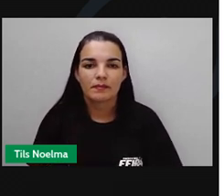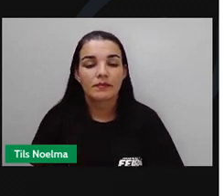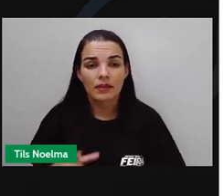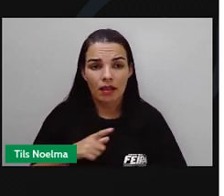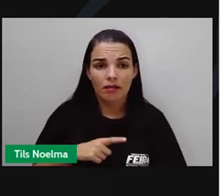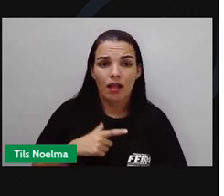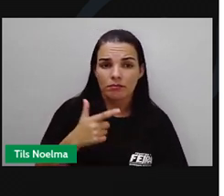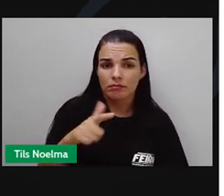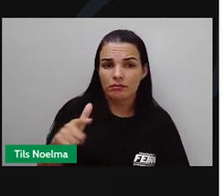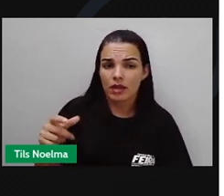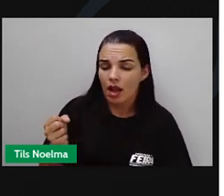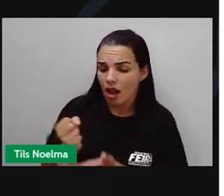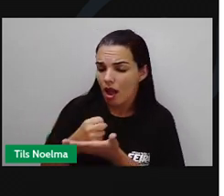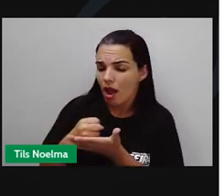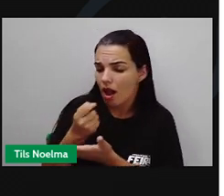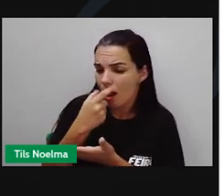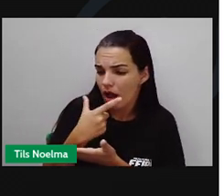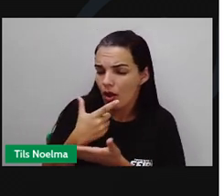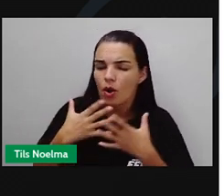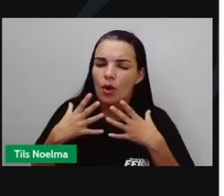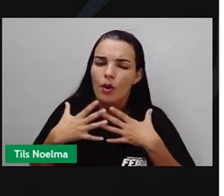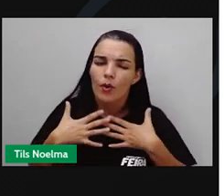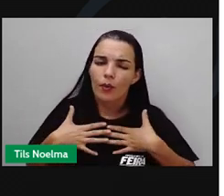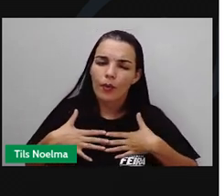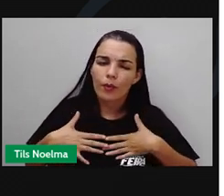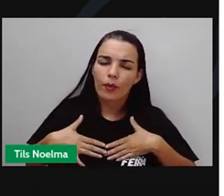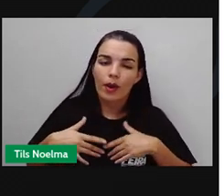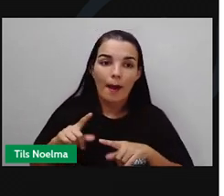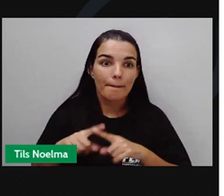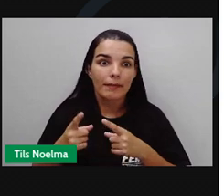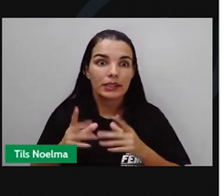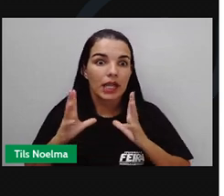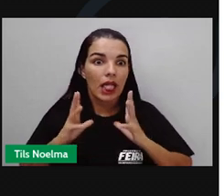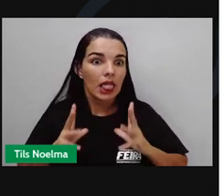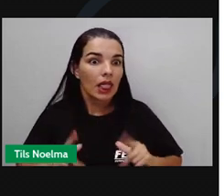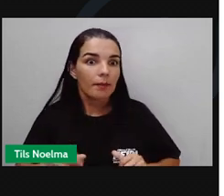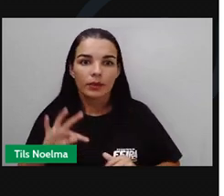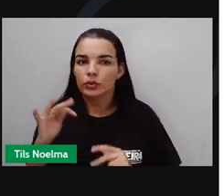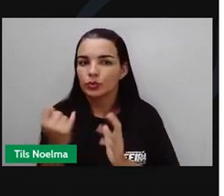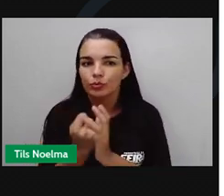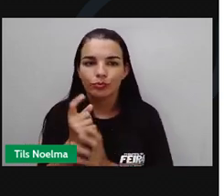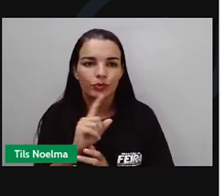remédios, que podem aliviar os sintomas, mas não podem nos curar de uma infecção viral.